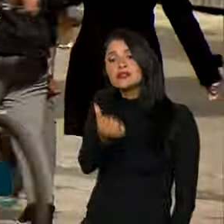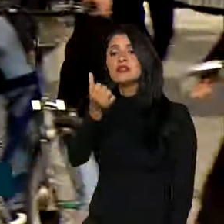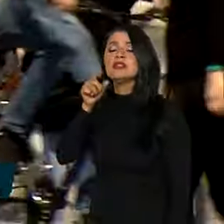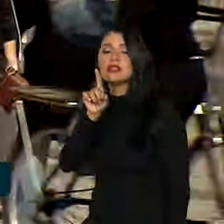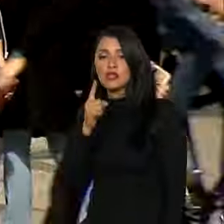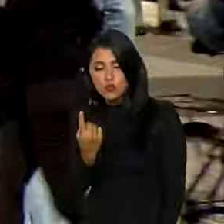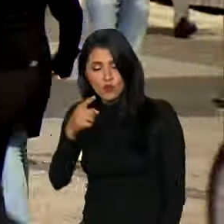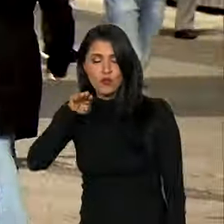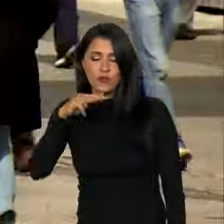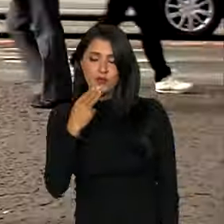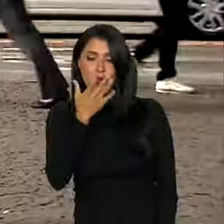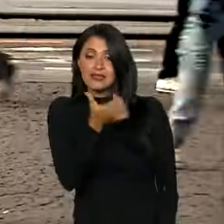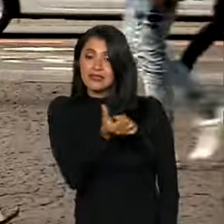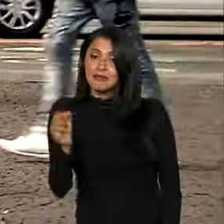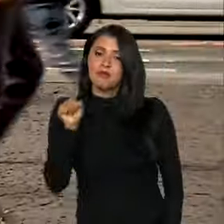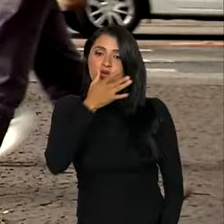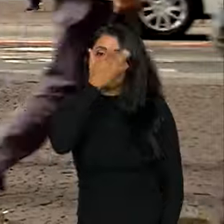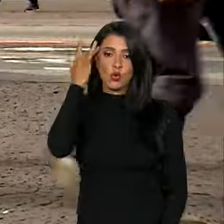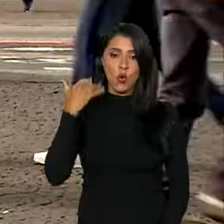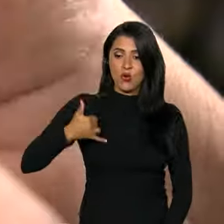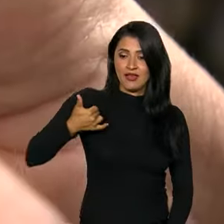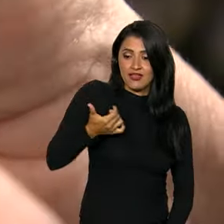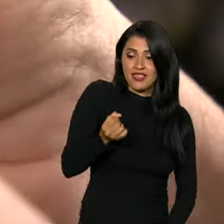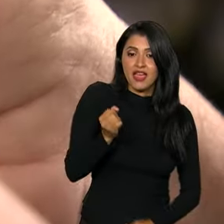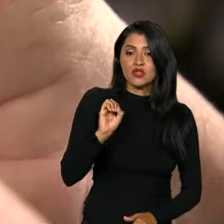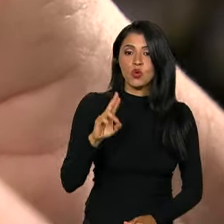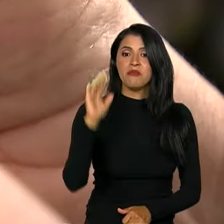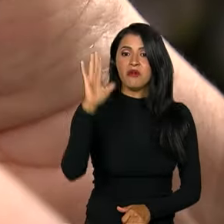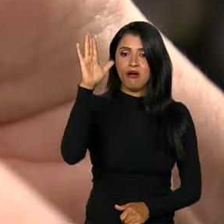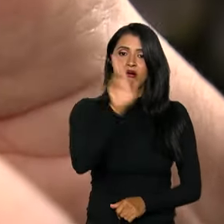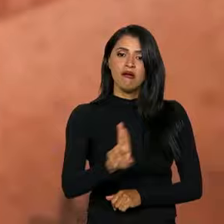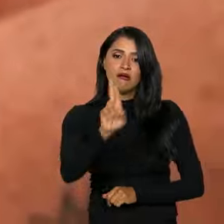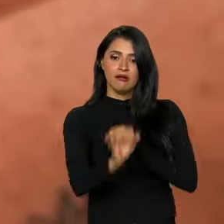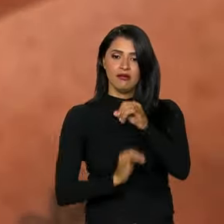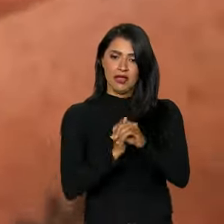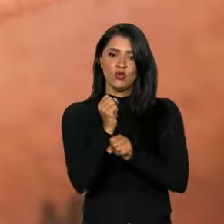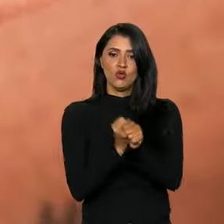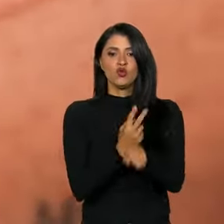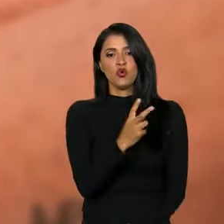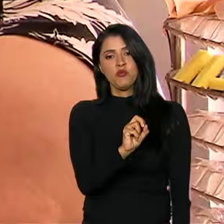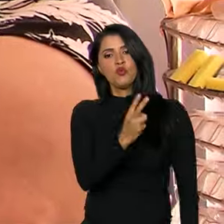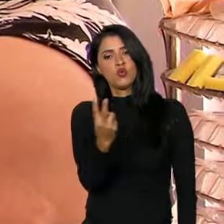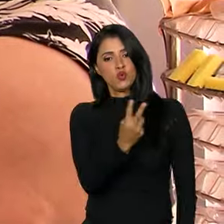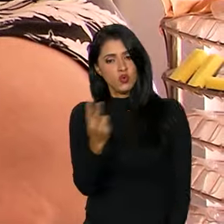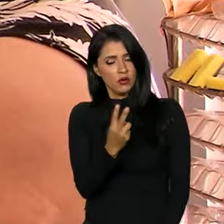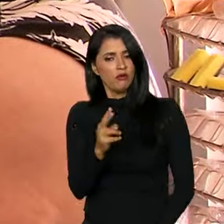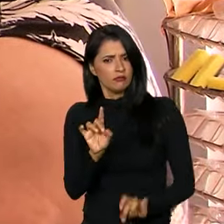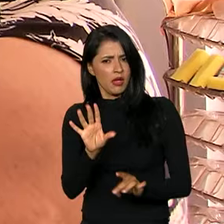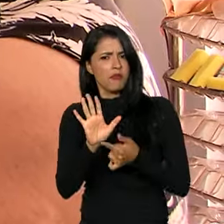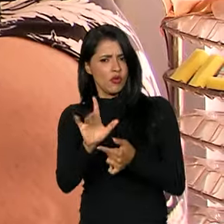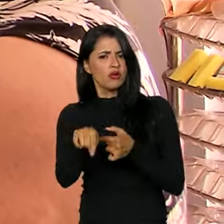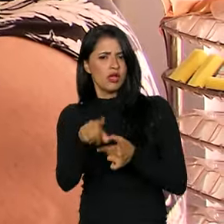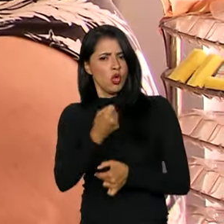e 600 mil pessoas com 10 anos ou mais utilizaram a internet em 2022. E o destaque